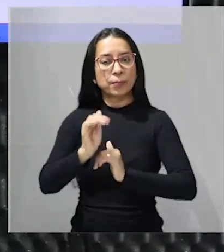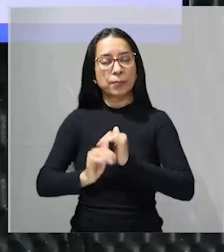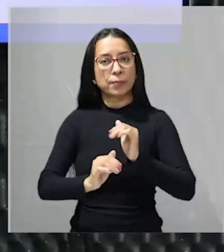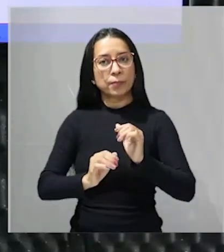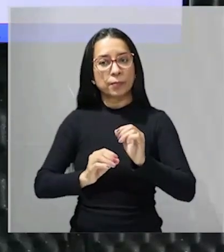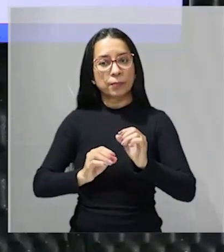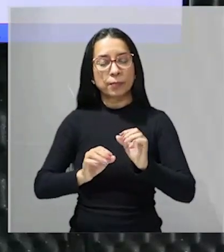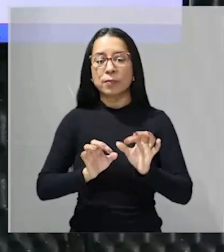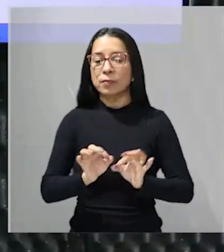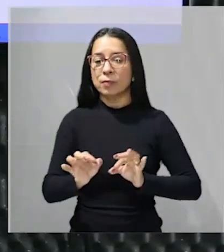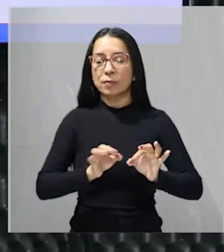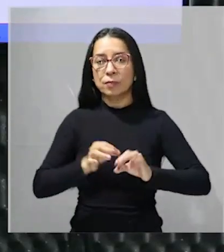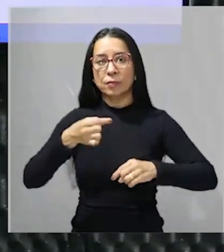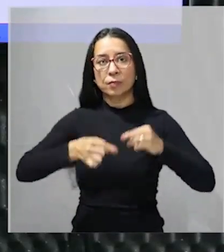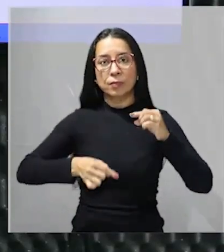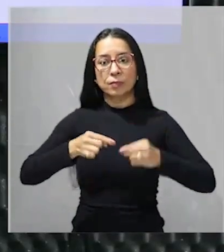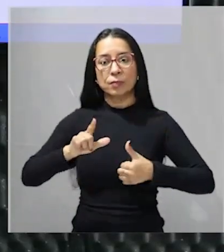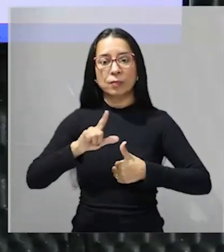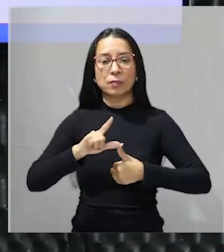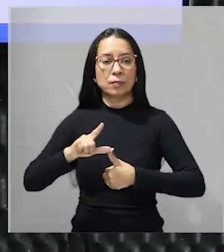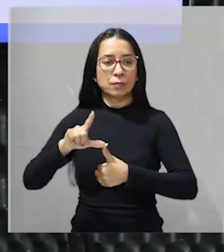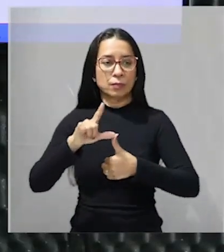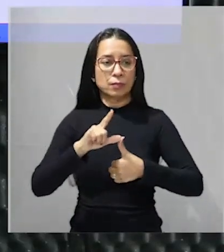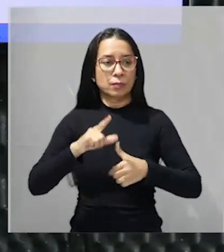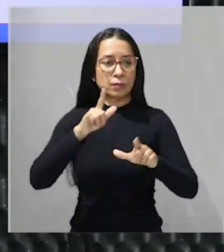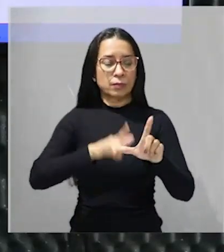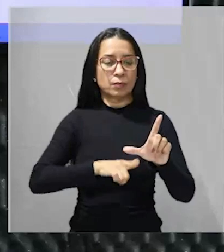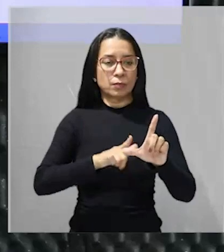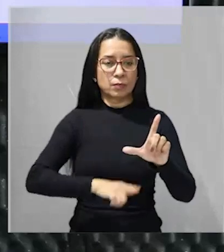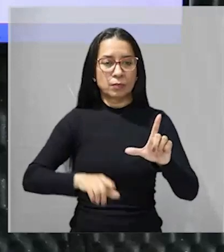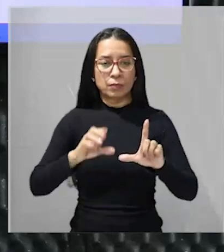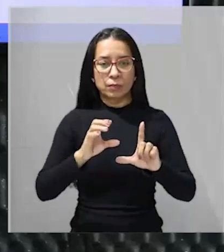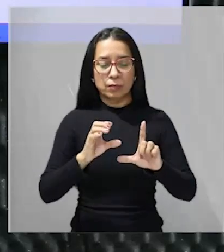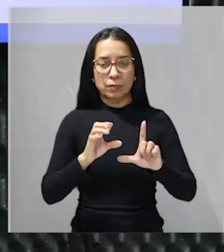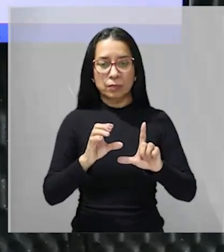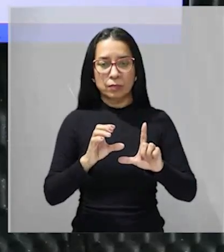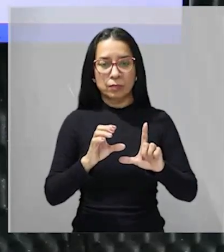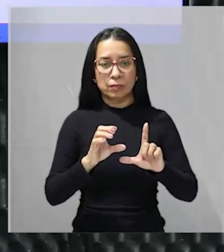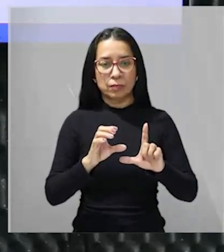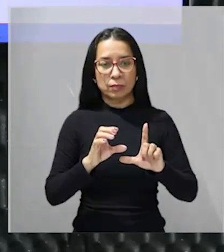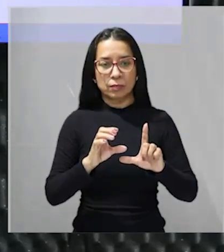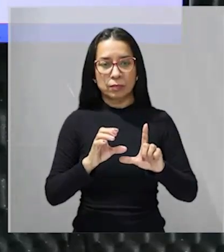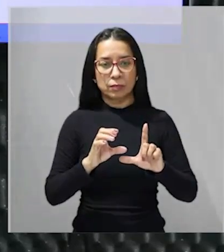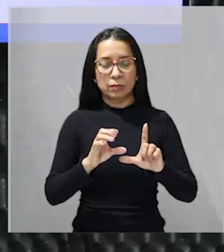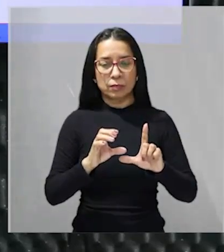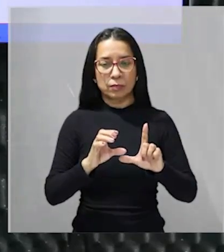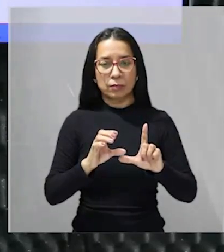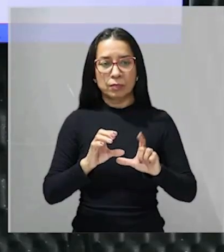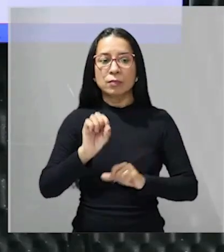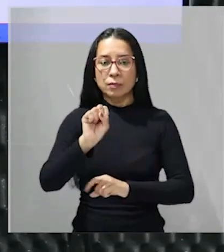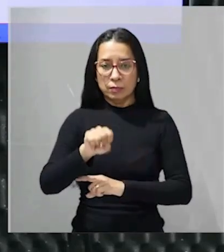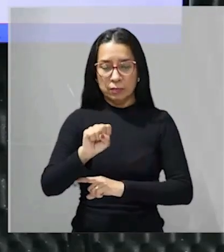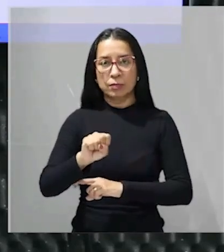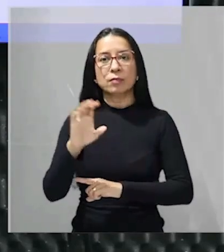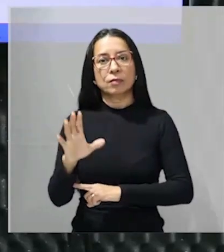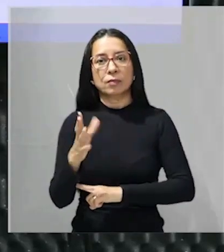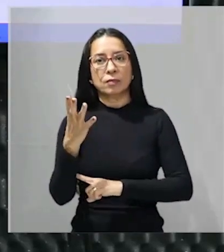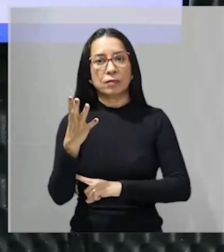política na América Latina a disputa entre projetos unitários e federalistas isso vai acontecer